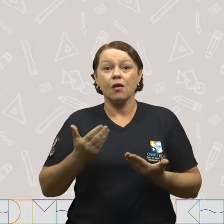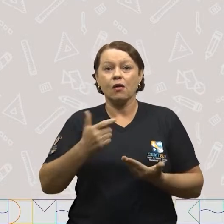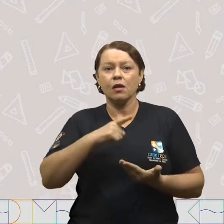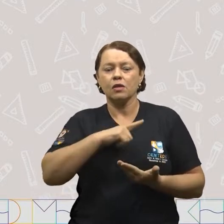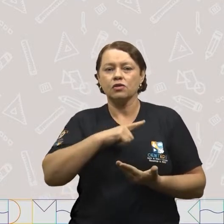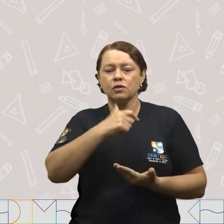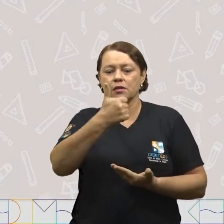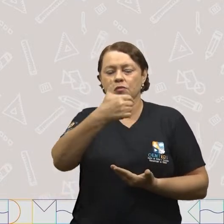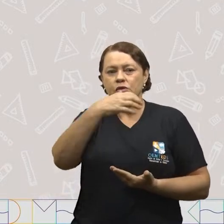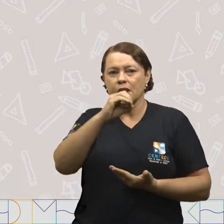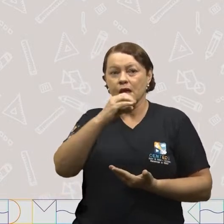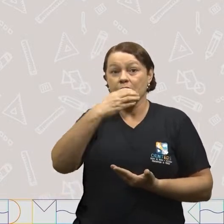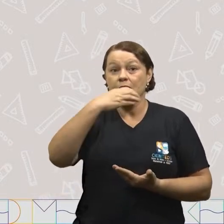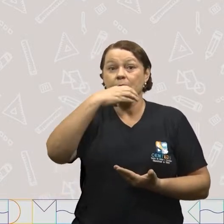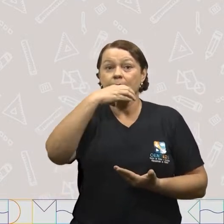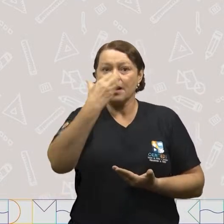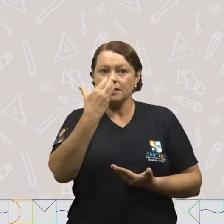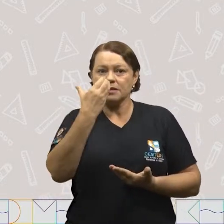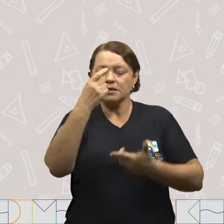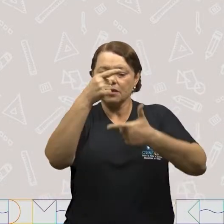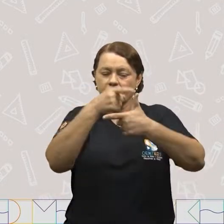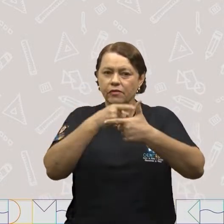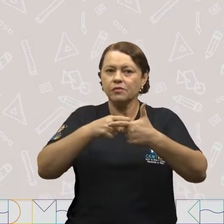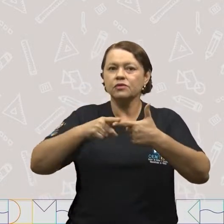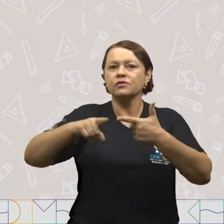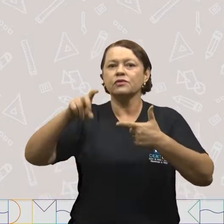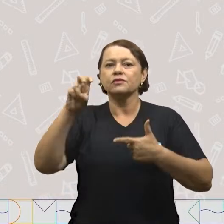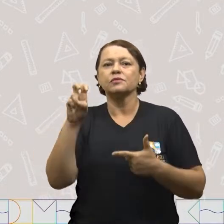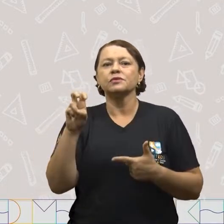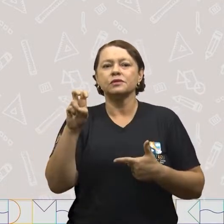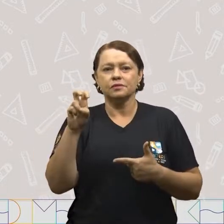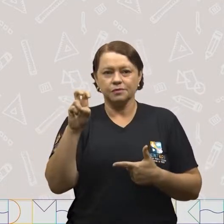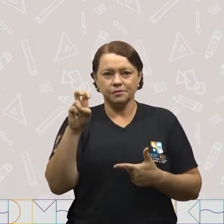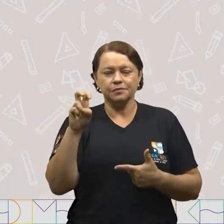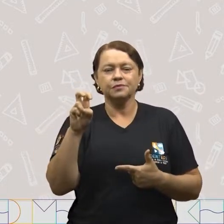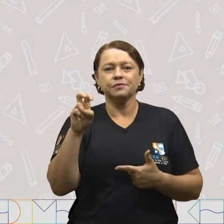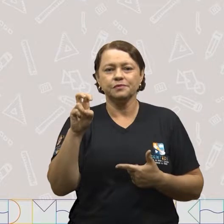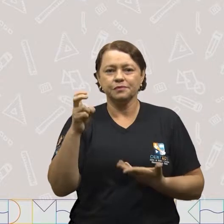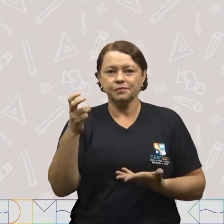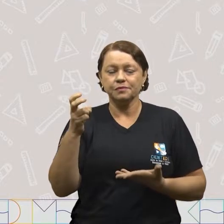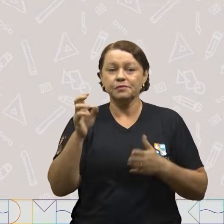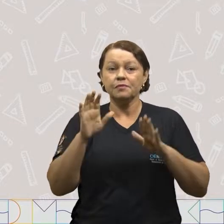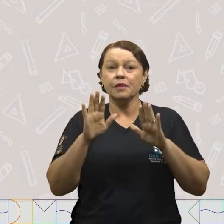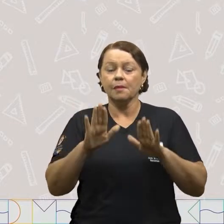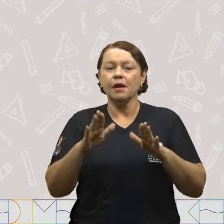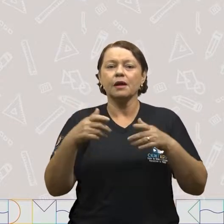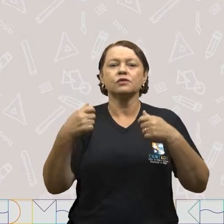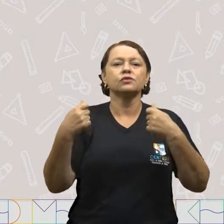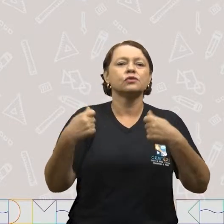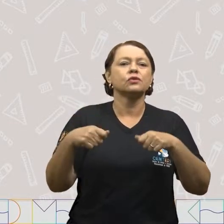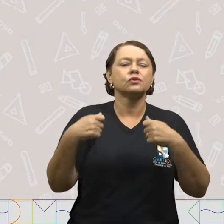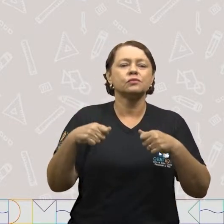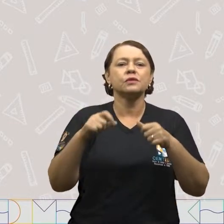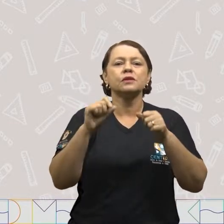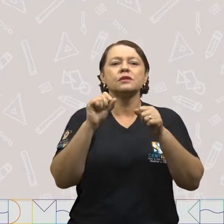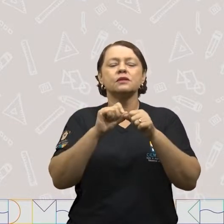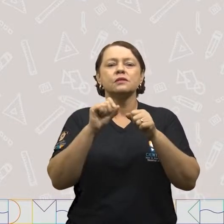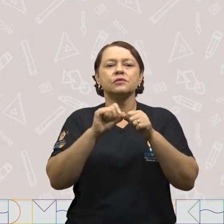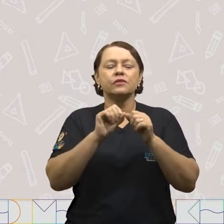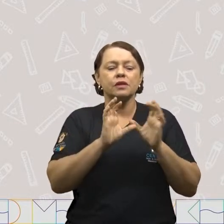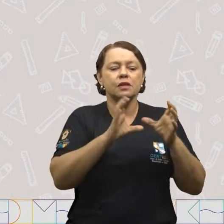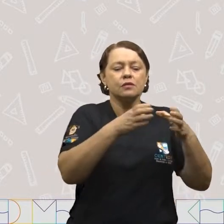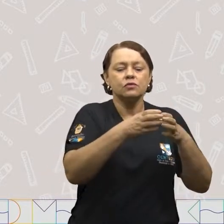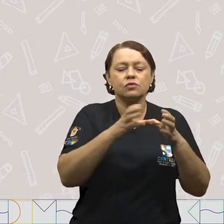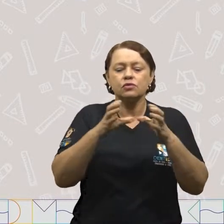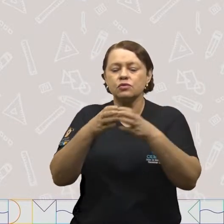dez maçãs. Vamos dividir por cinco. Para isso, vamos fazer cinco